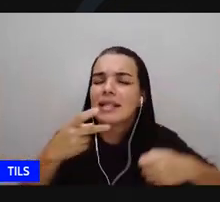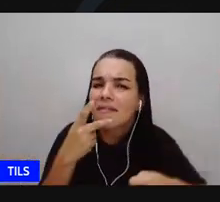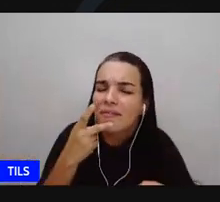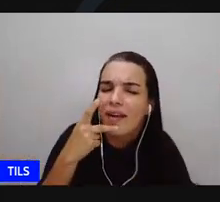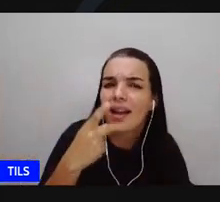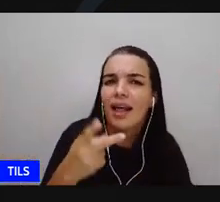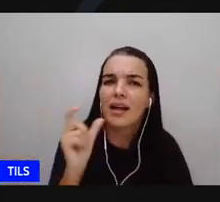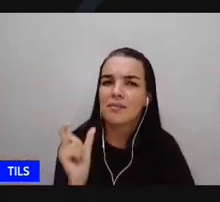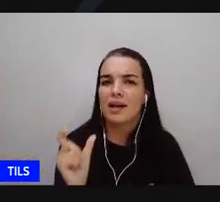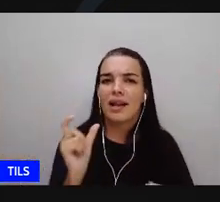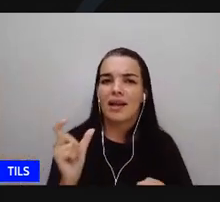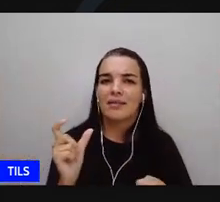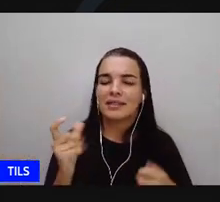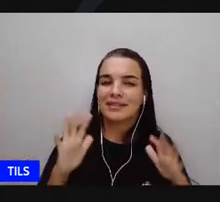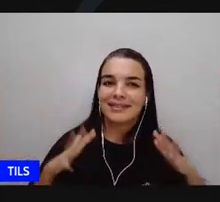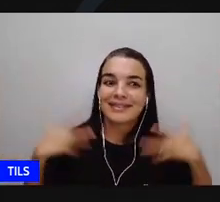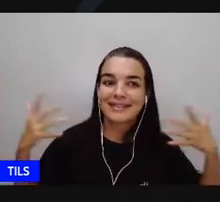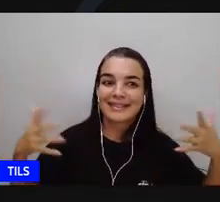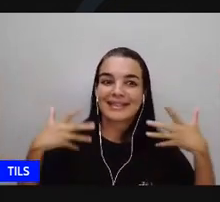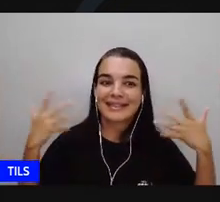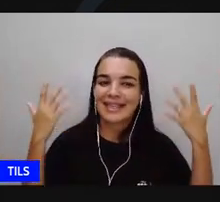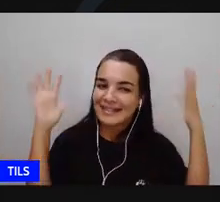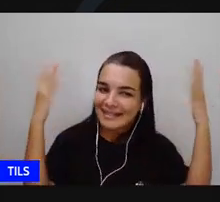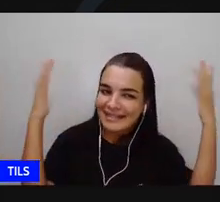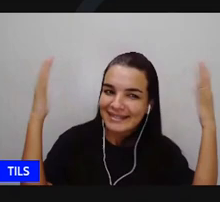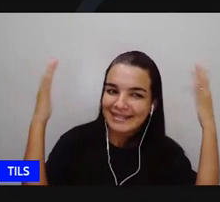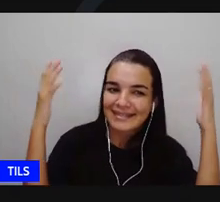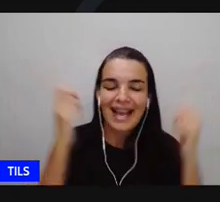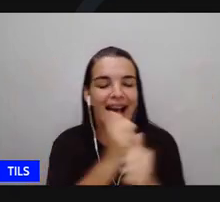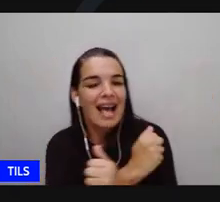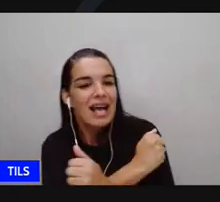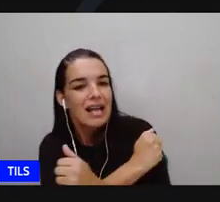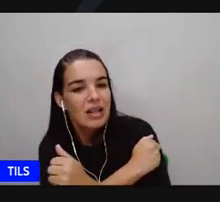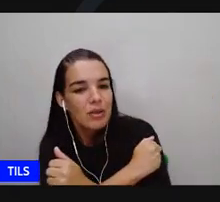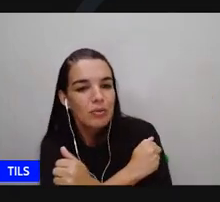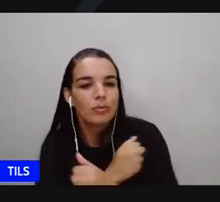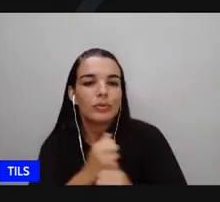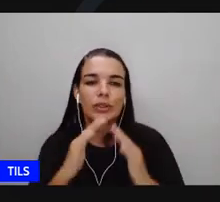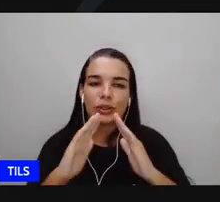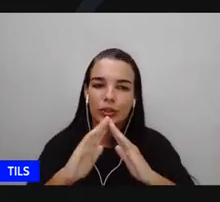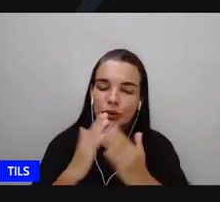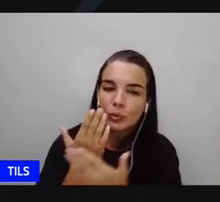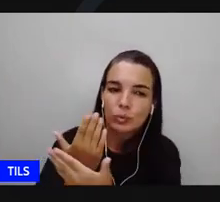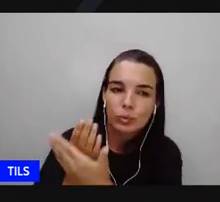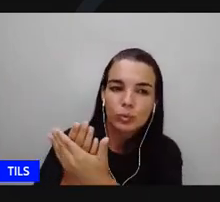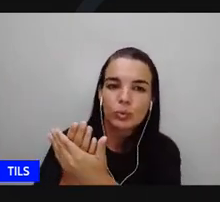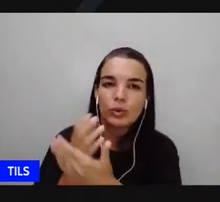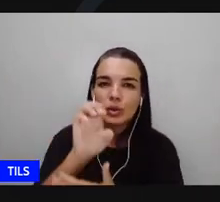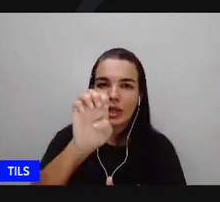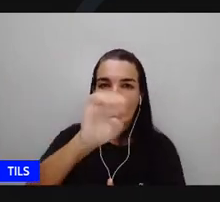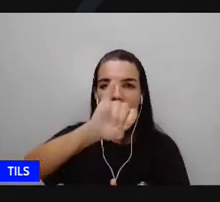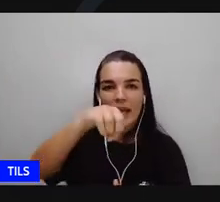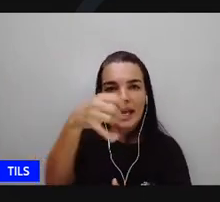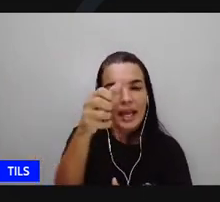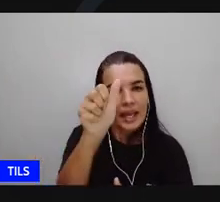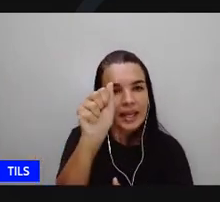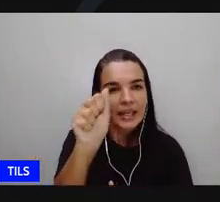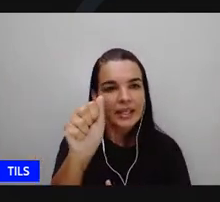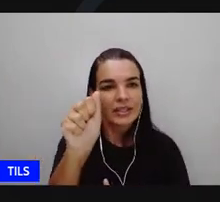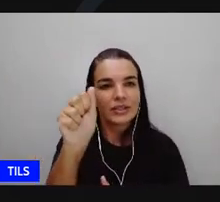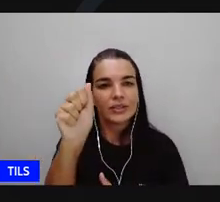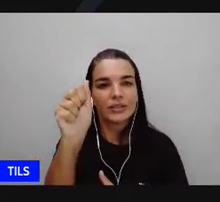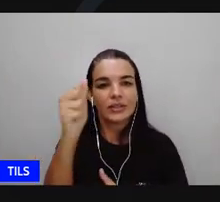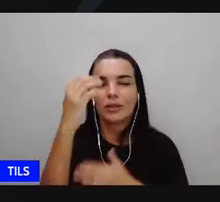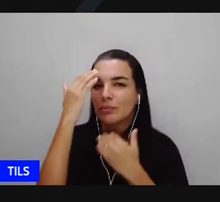saudações para você aluno aluno estudante da EJA saudações para você para sua